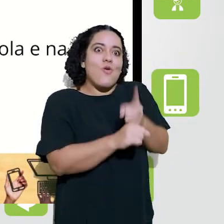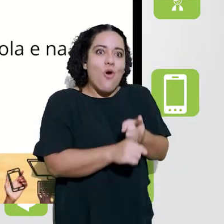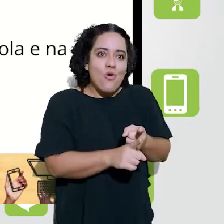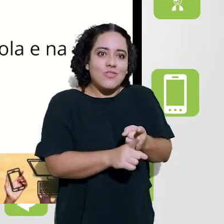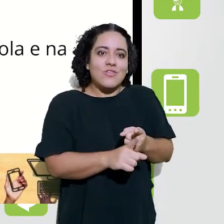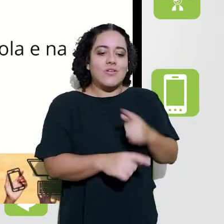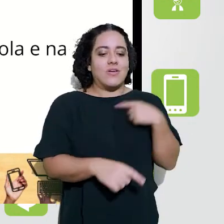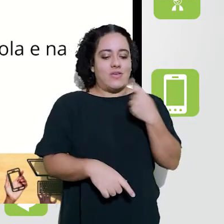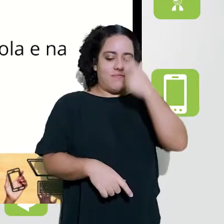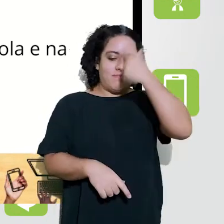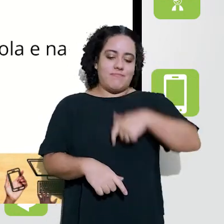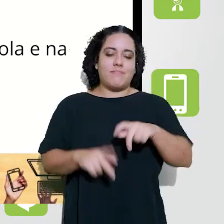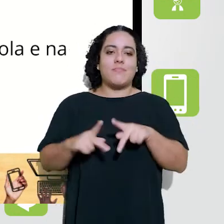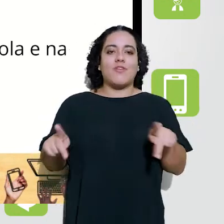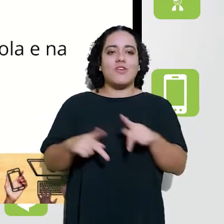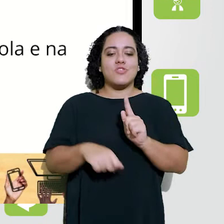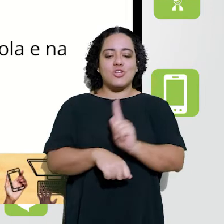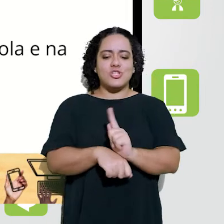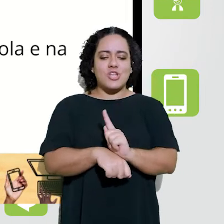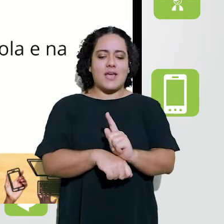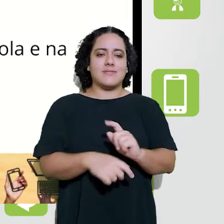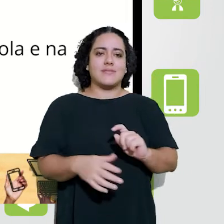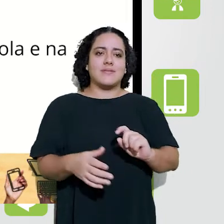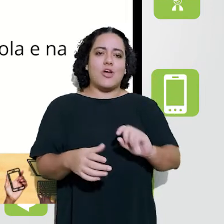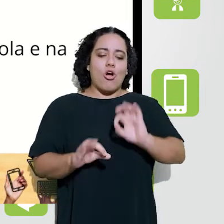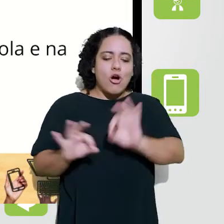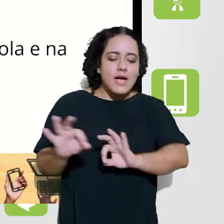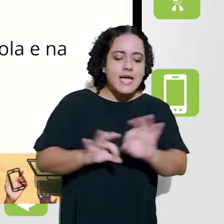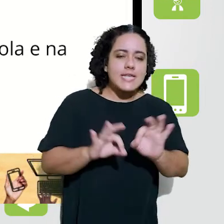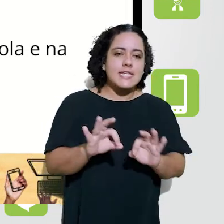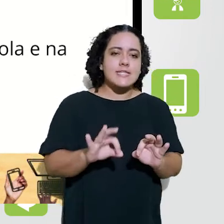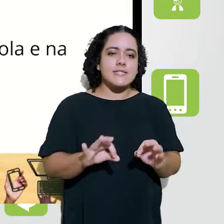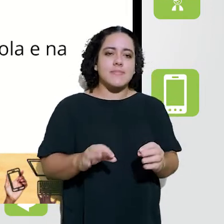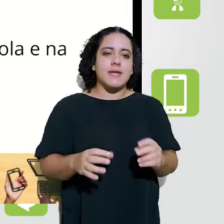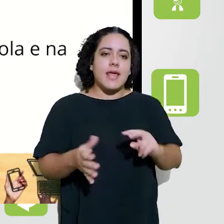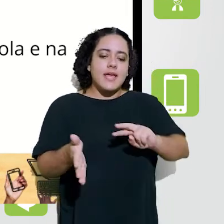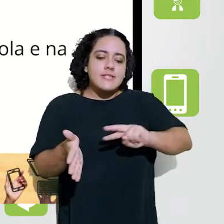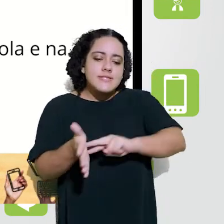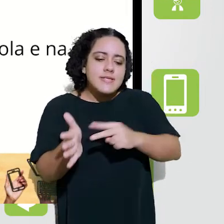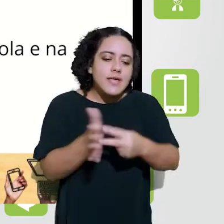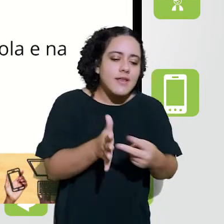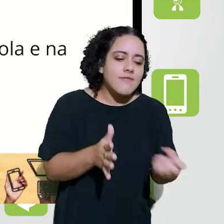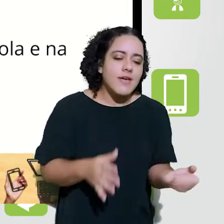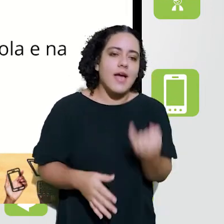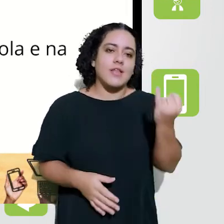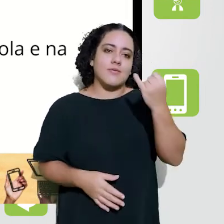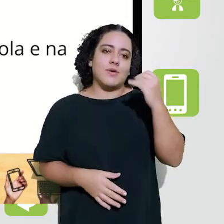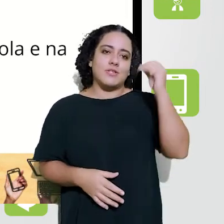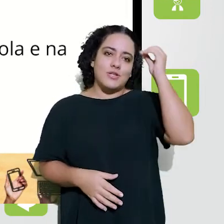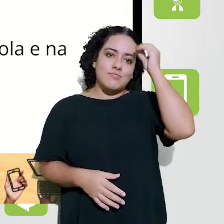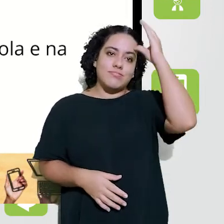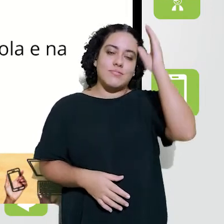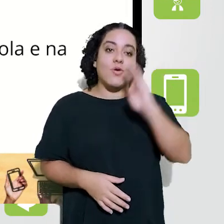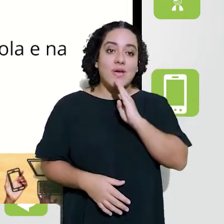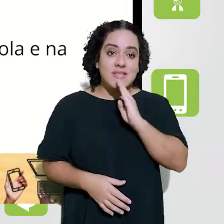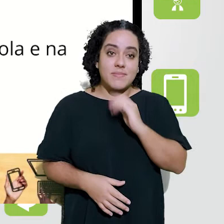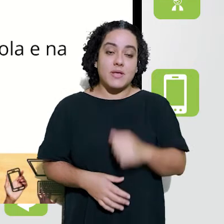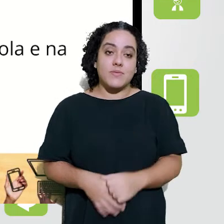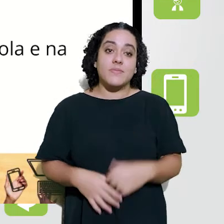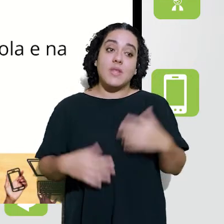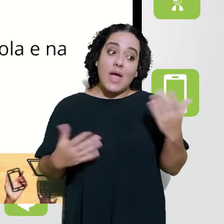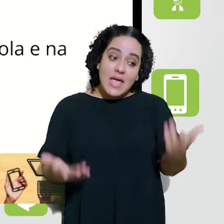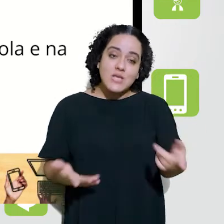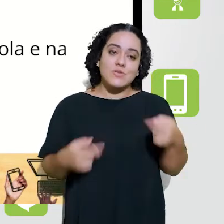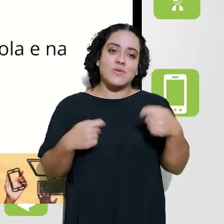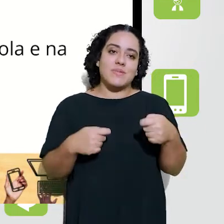ajuste, é nesse encontro que o professor gesta, organiza, dá significado a todo aquele conhecimento.